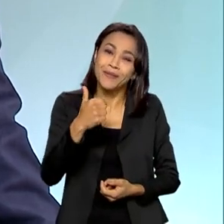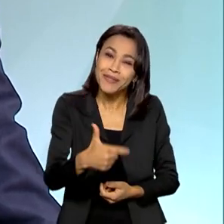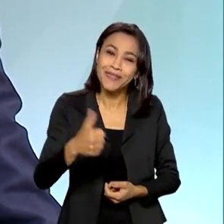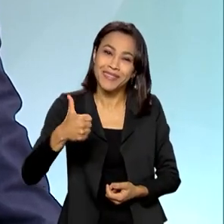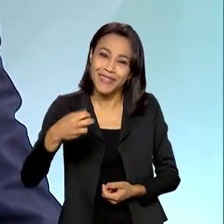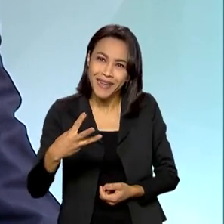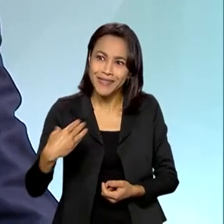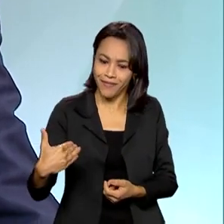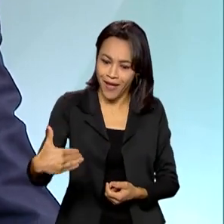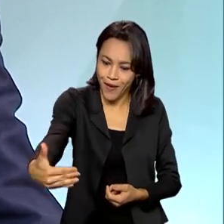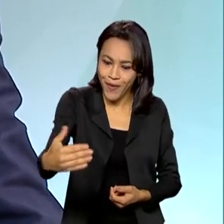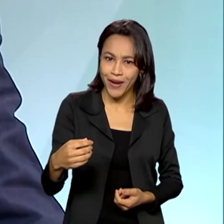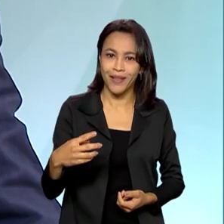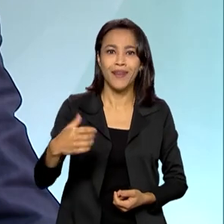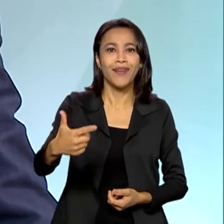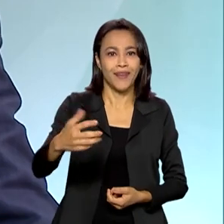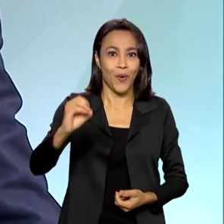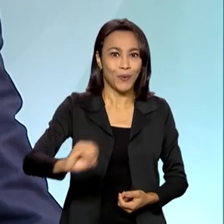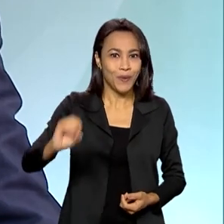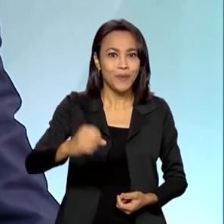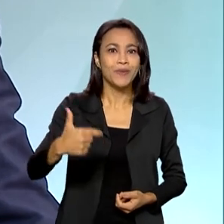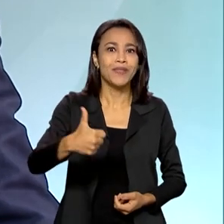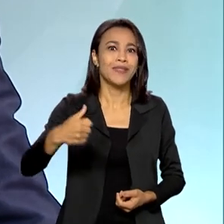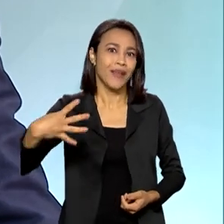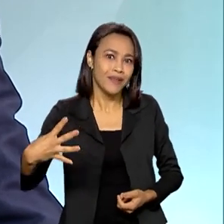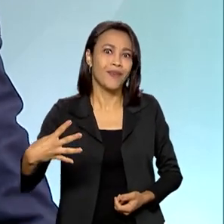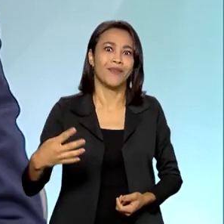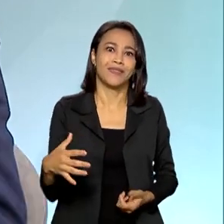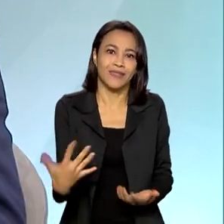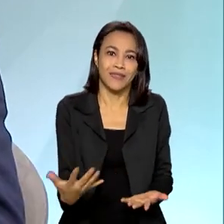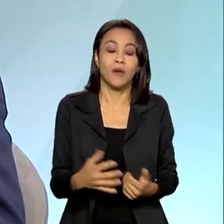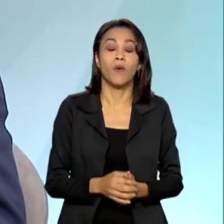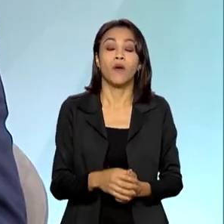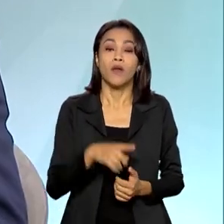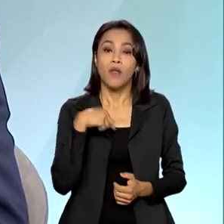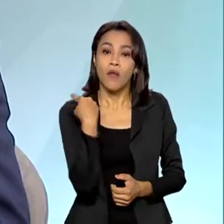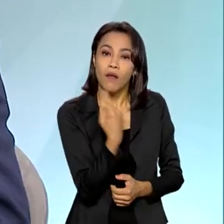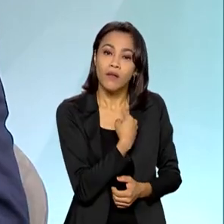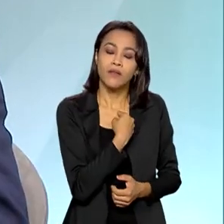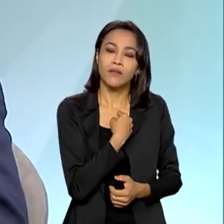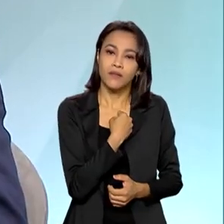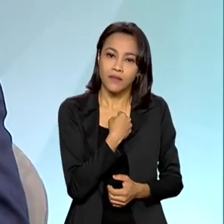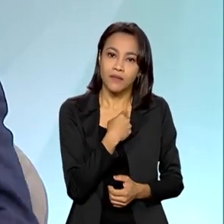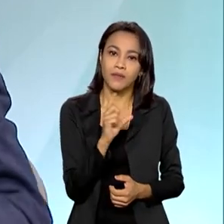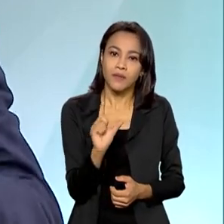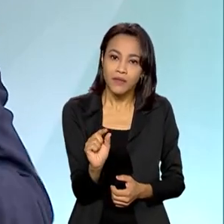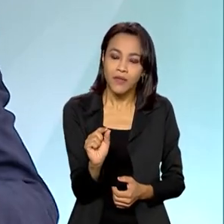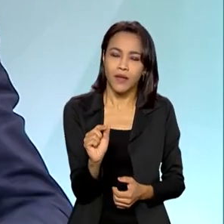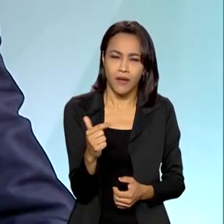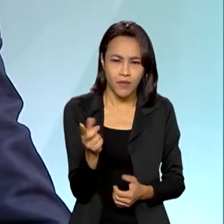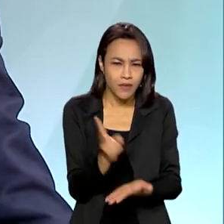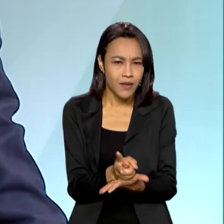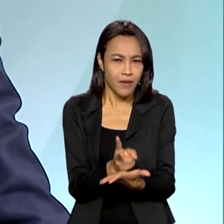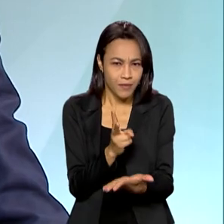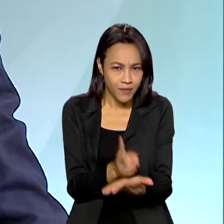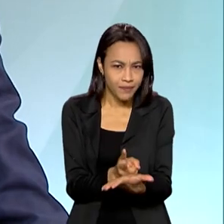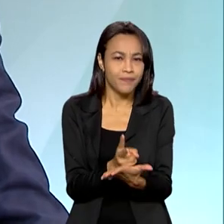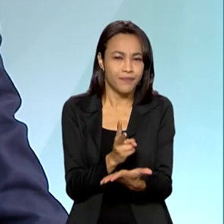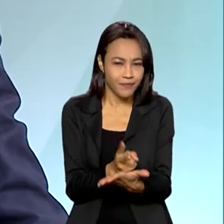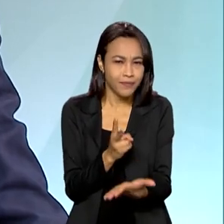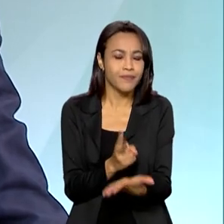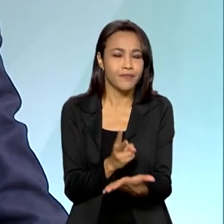dia 12 de outubro. Realmente, tivemos cinco recordes sucessivos. Eu coloco muito na conta